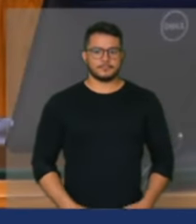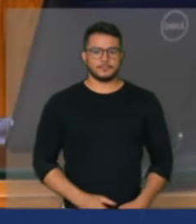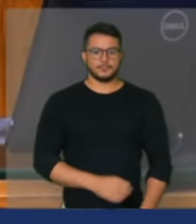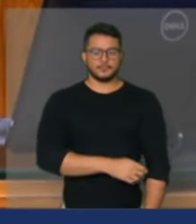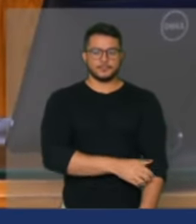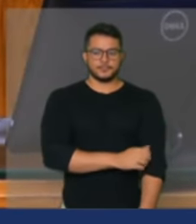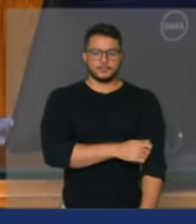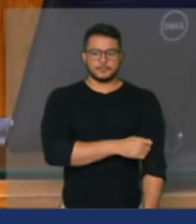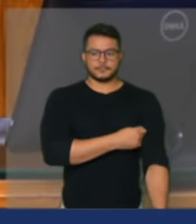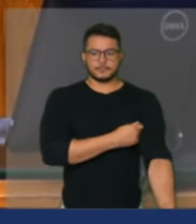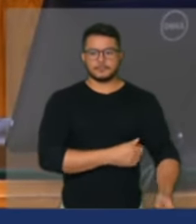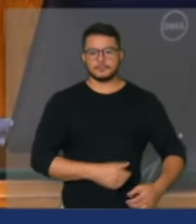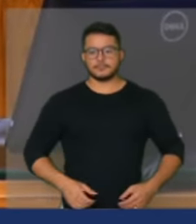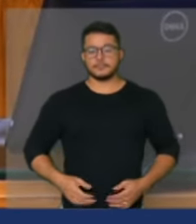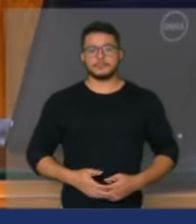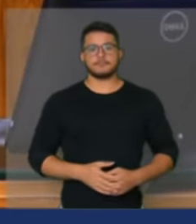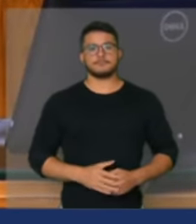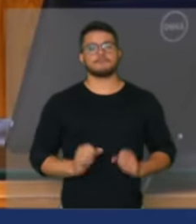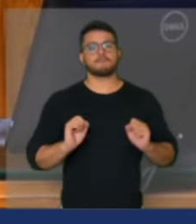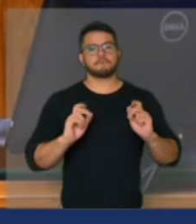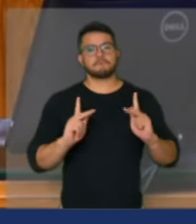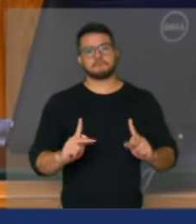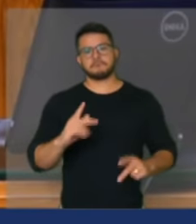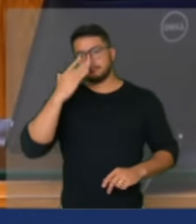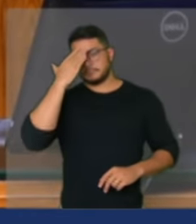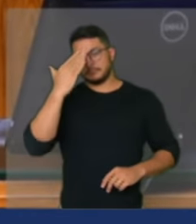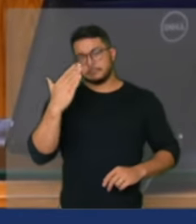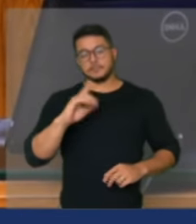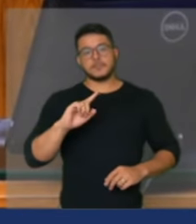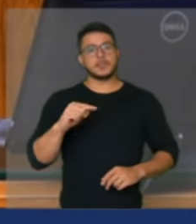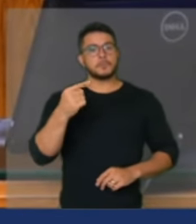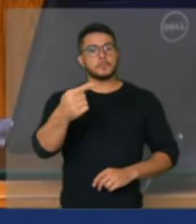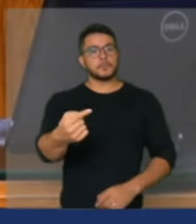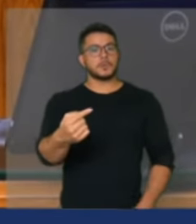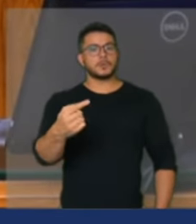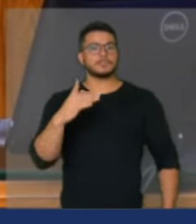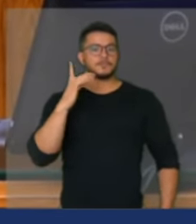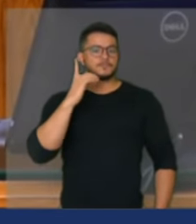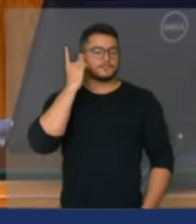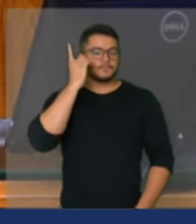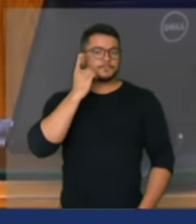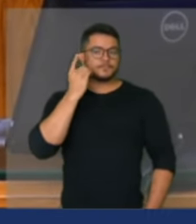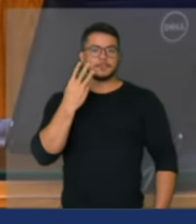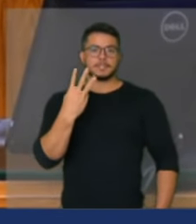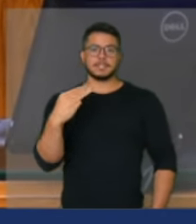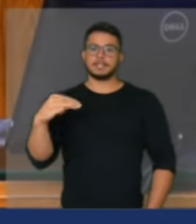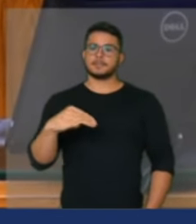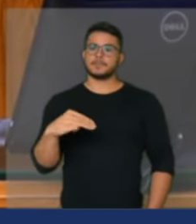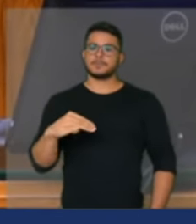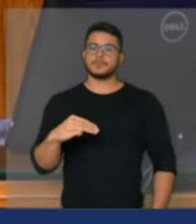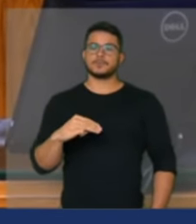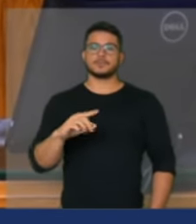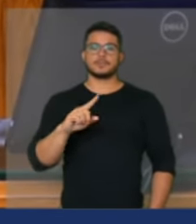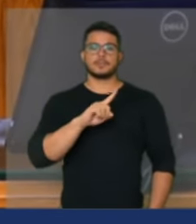Muito obrigado deputado o próximo orador inscrito pelo prazo de 3 minutos deputado Zé Neto